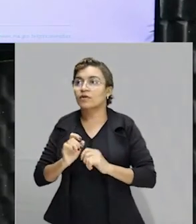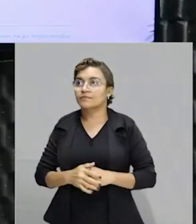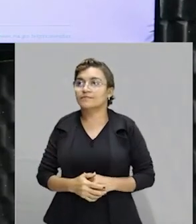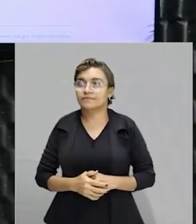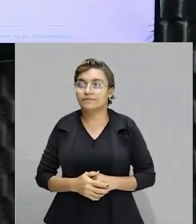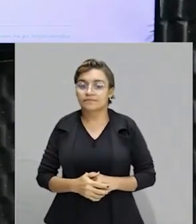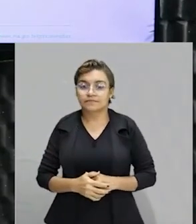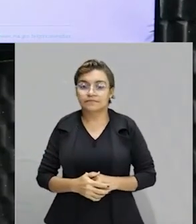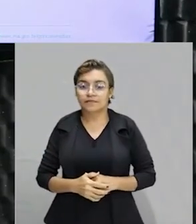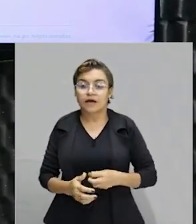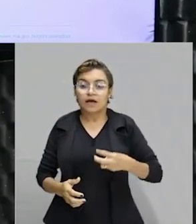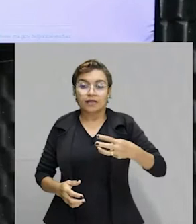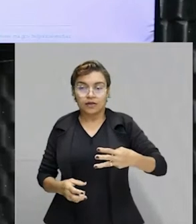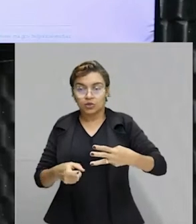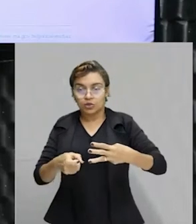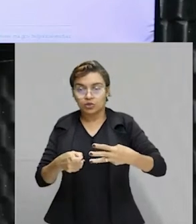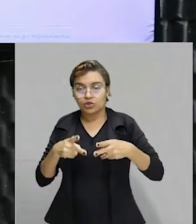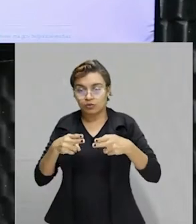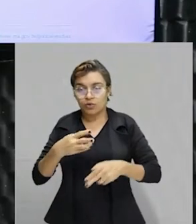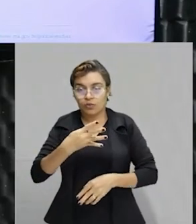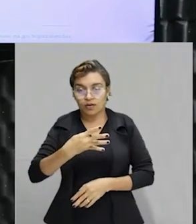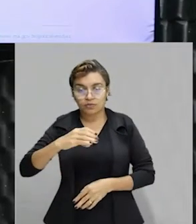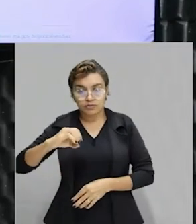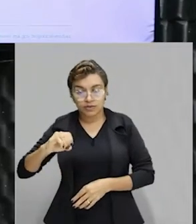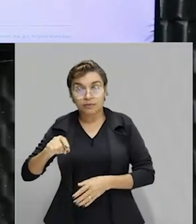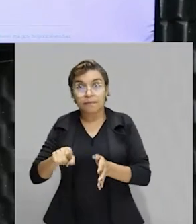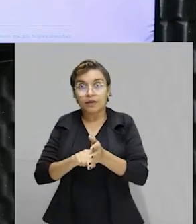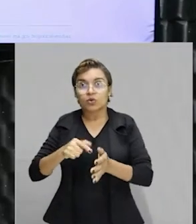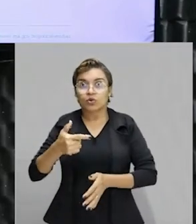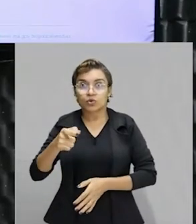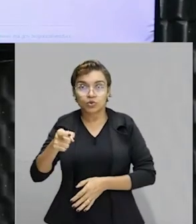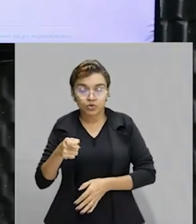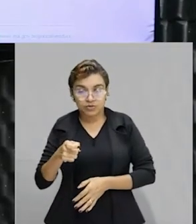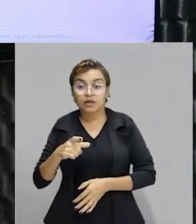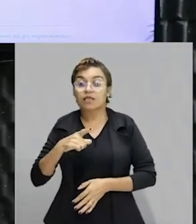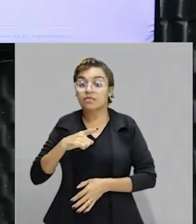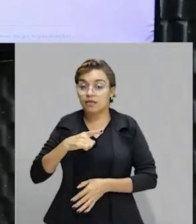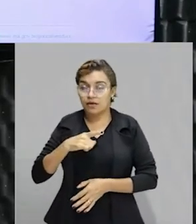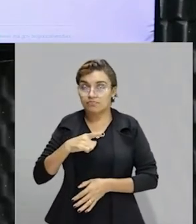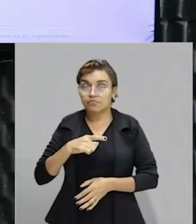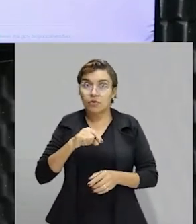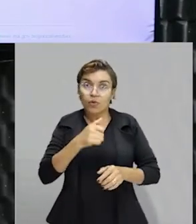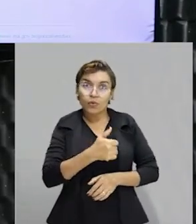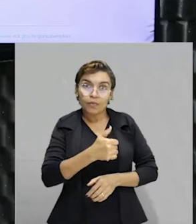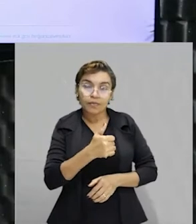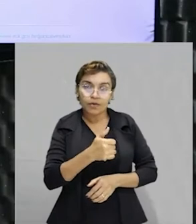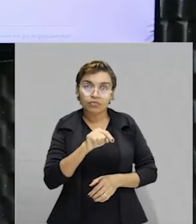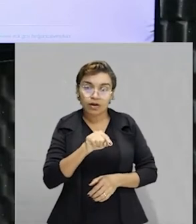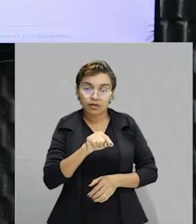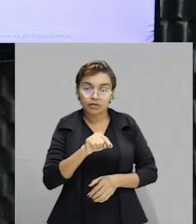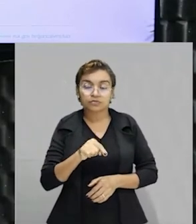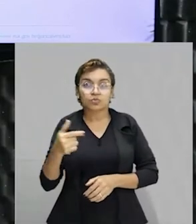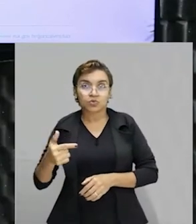com 400 menos 2X. Perceba também que eu tenho variável tanto no primeiro membro quanto no segundo, então vamos